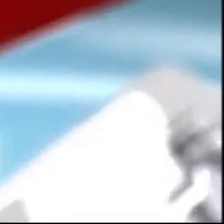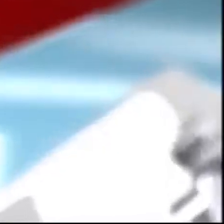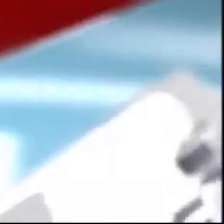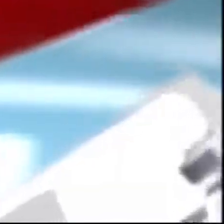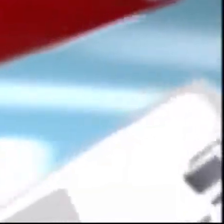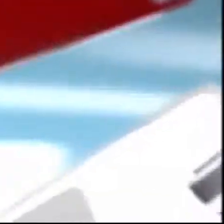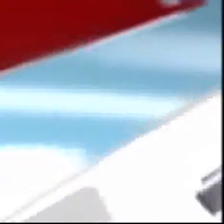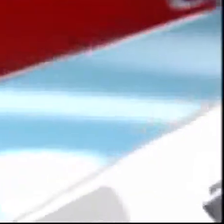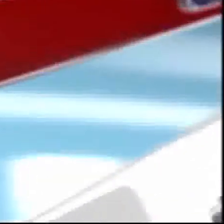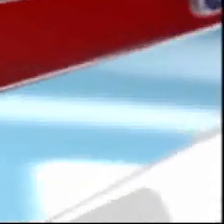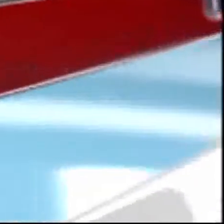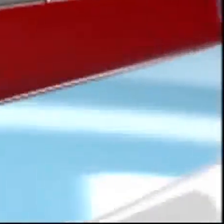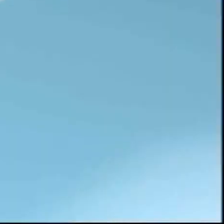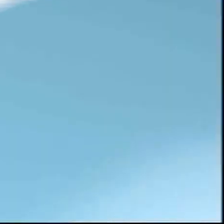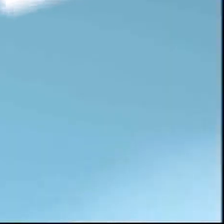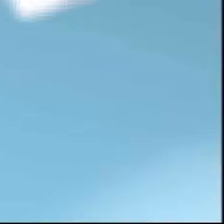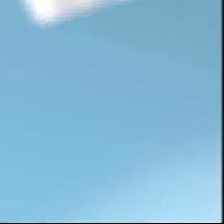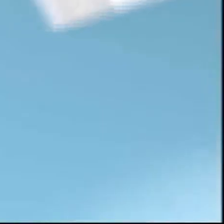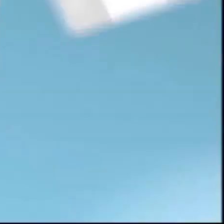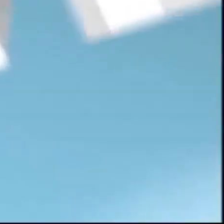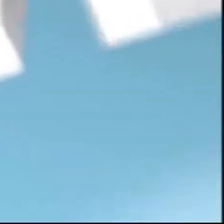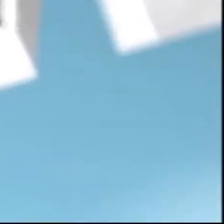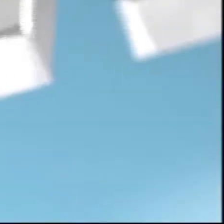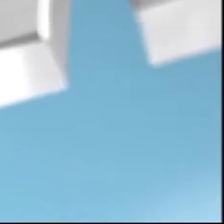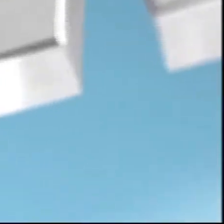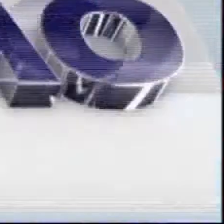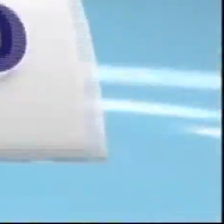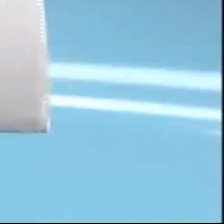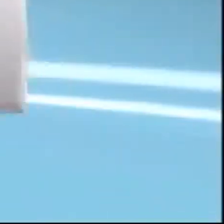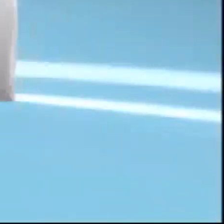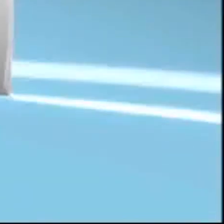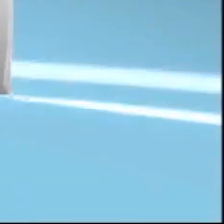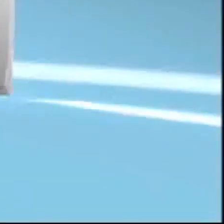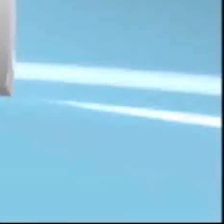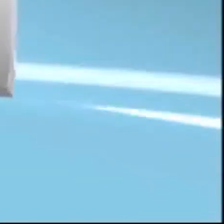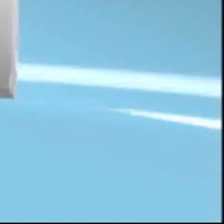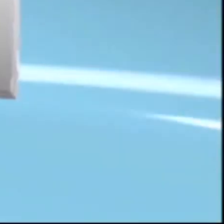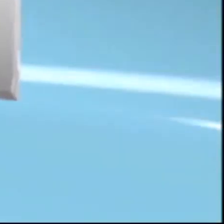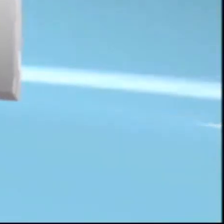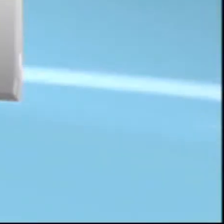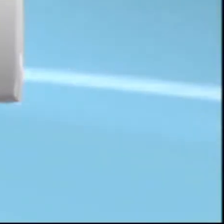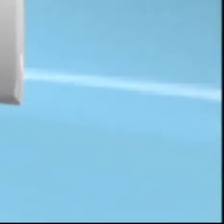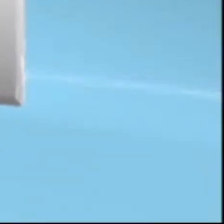O resumo do dia destaca as ações do governo.